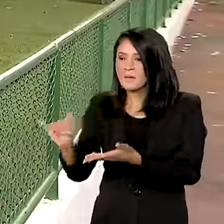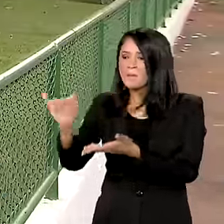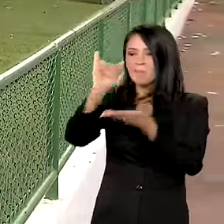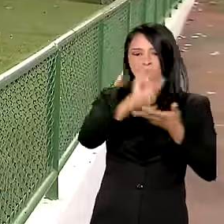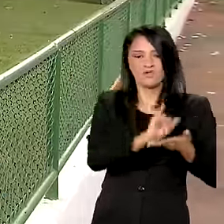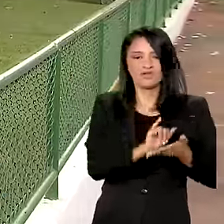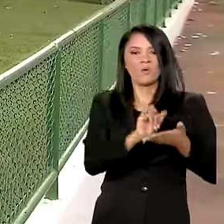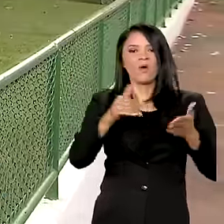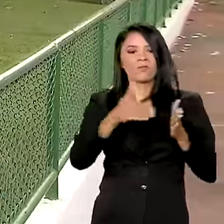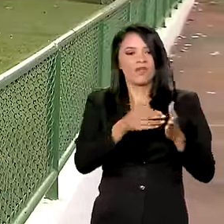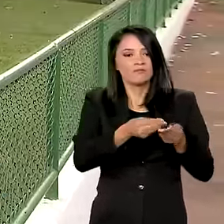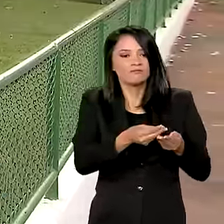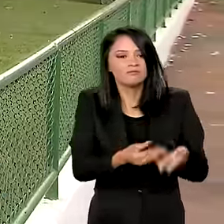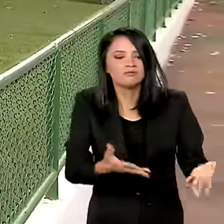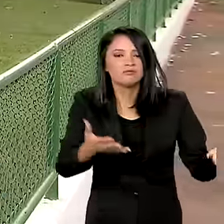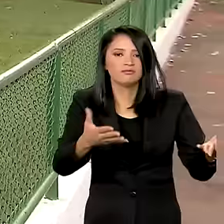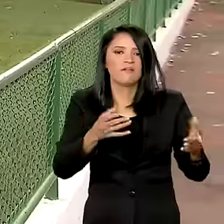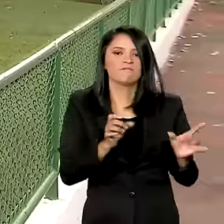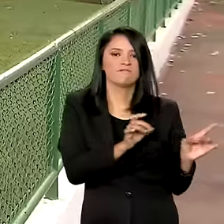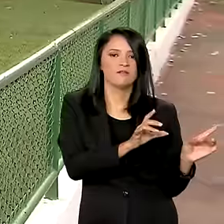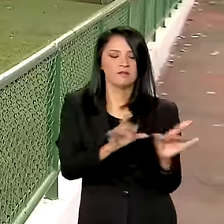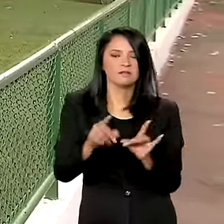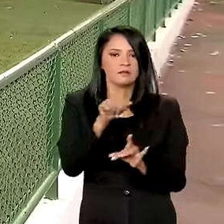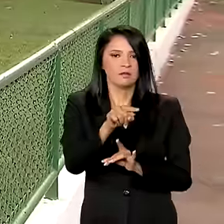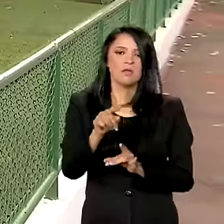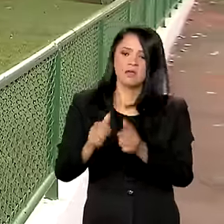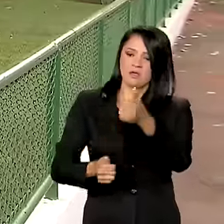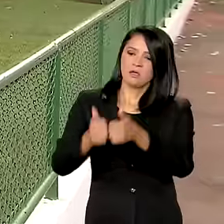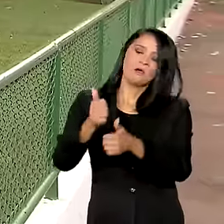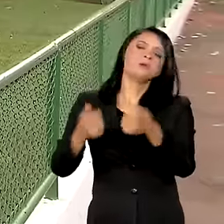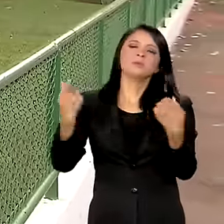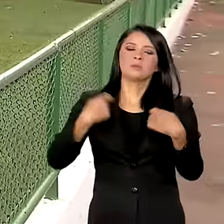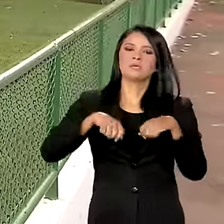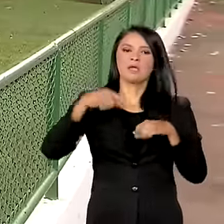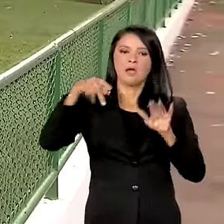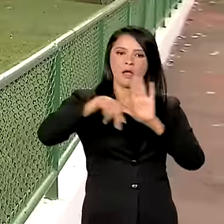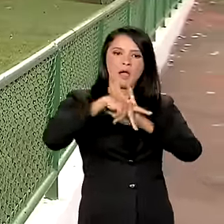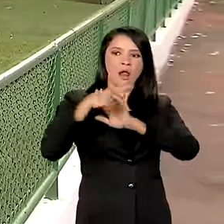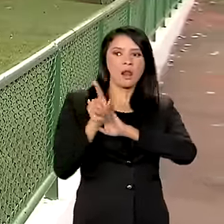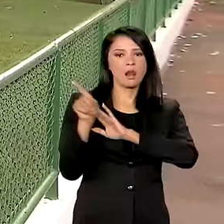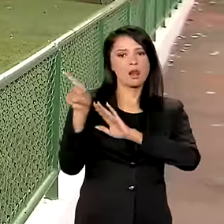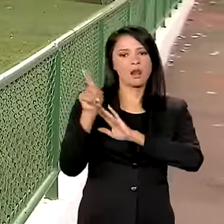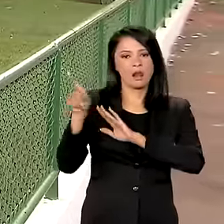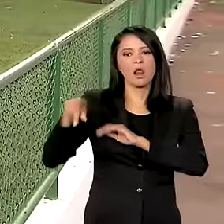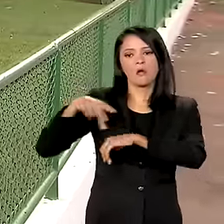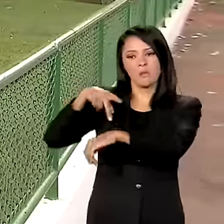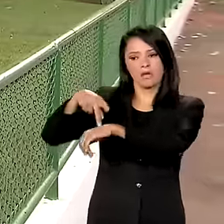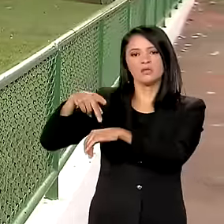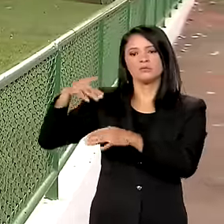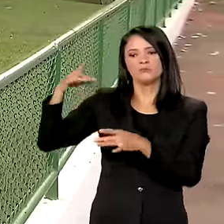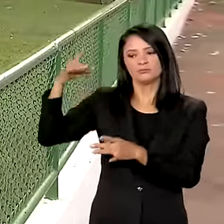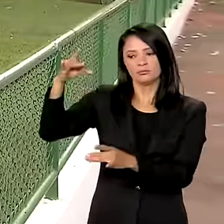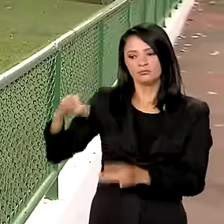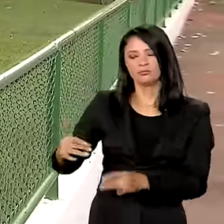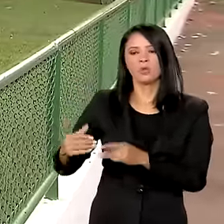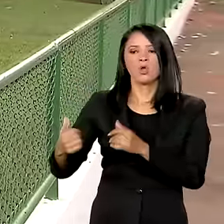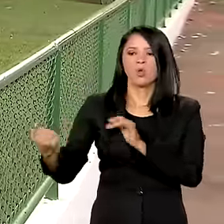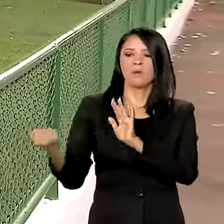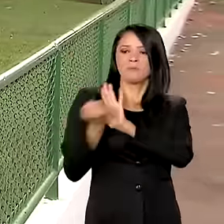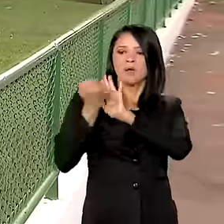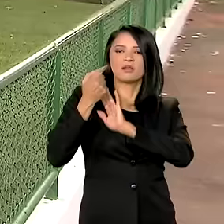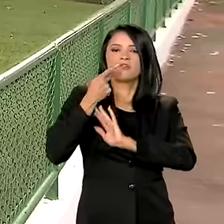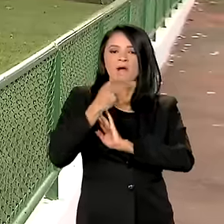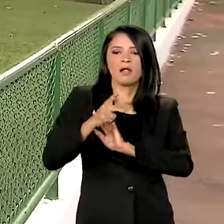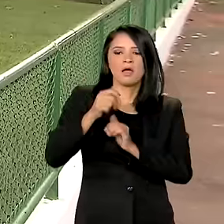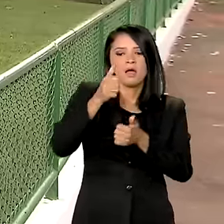distribuição. O arroz importado deverá ser embalado no país de origem pelo fornecedor, com rótulo que diz